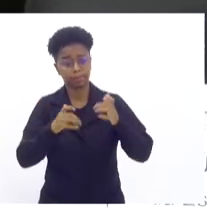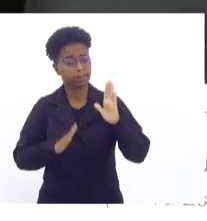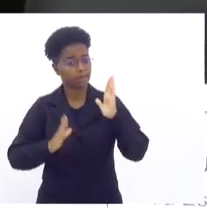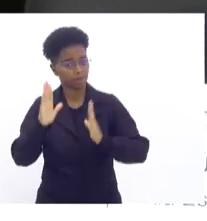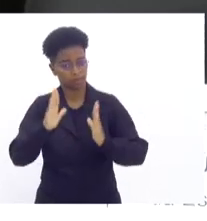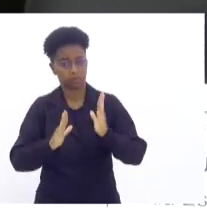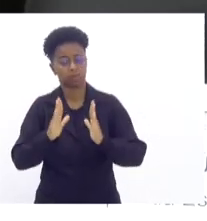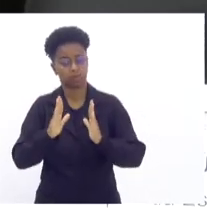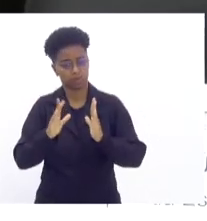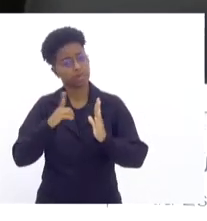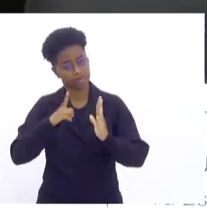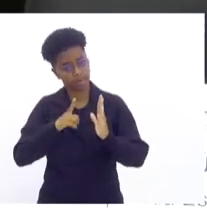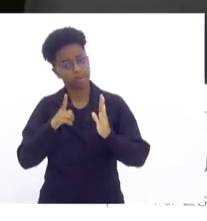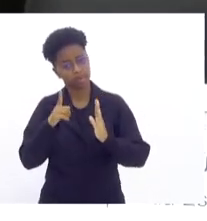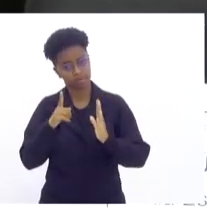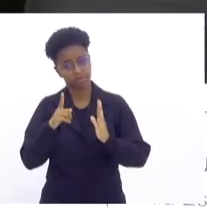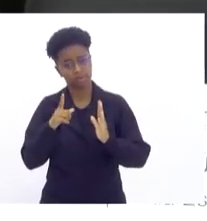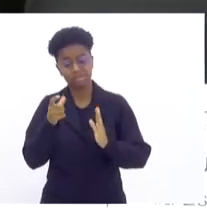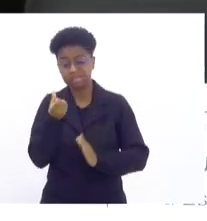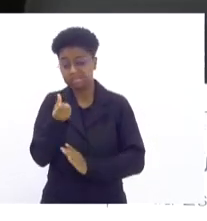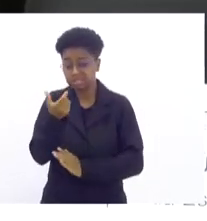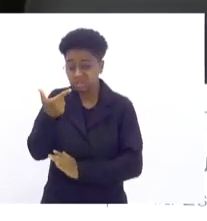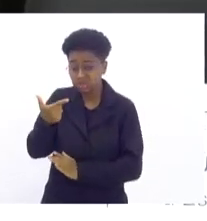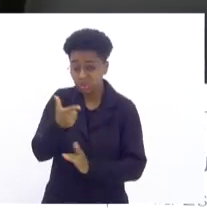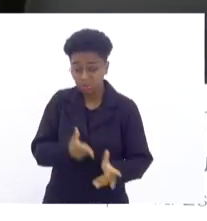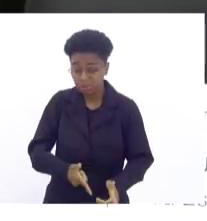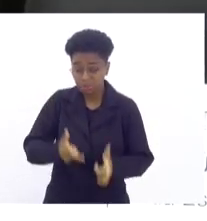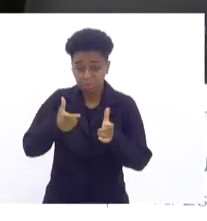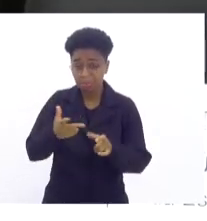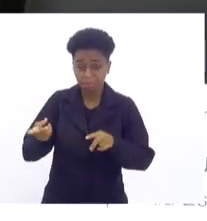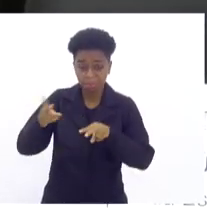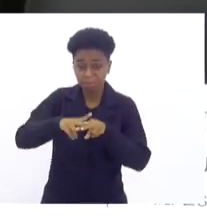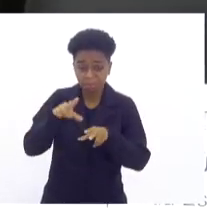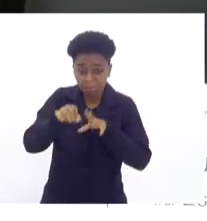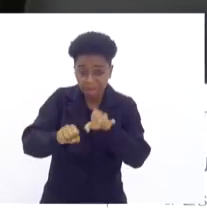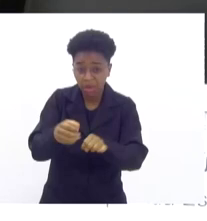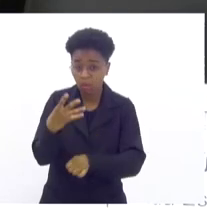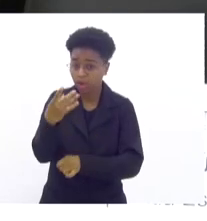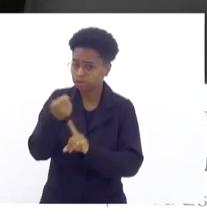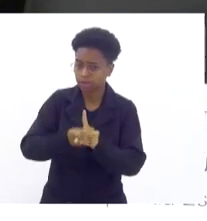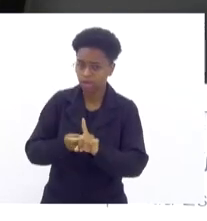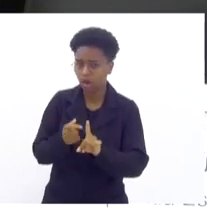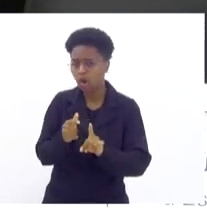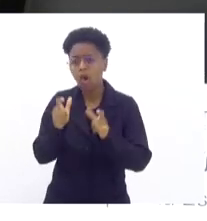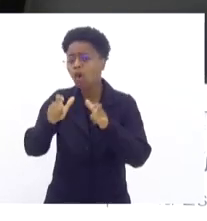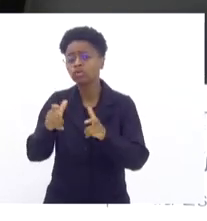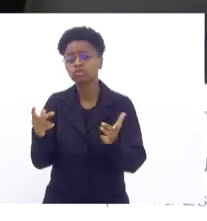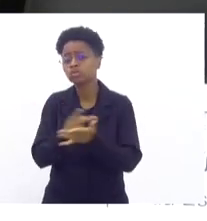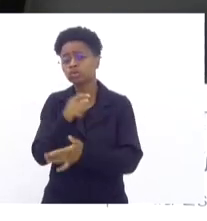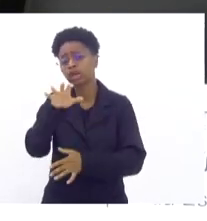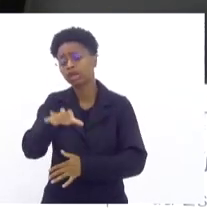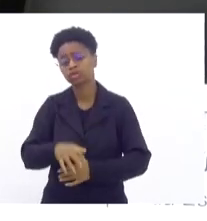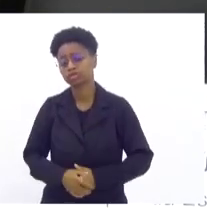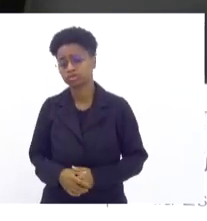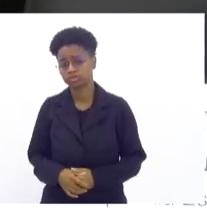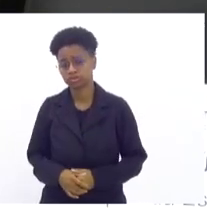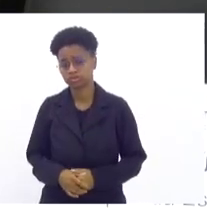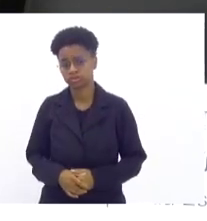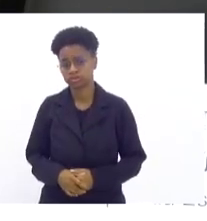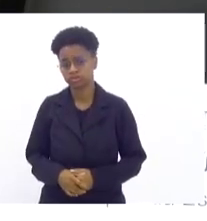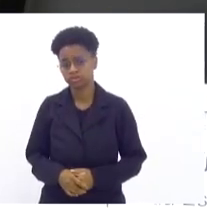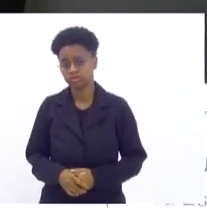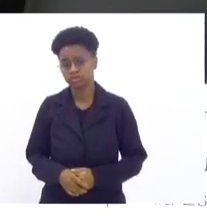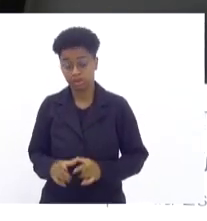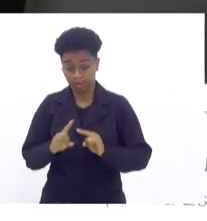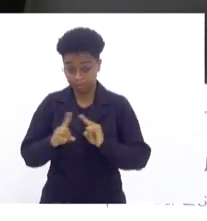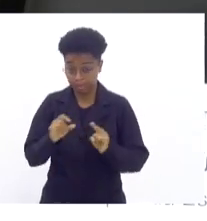É um momento de guerra. 62 fuzis apreendidos em quatro meses e em nenhum lugar do mundo vai acontecer isso. Mas enquanto